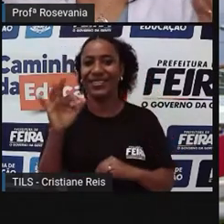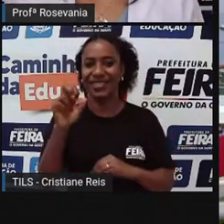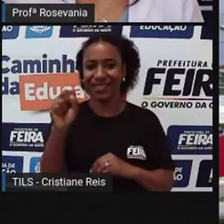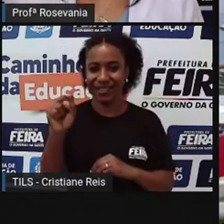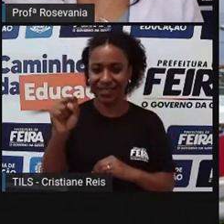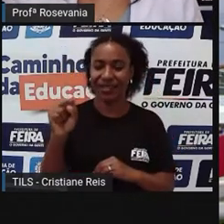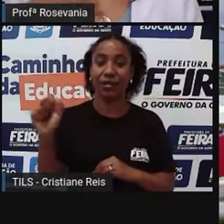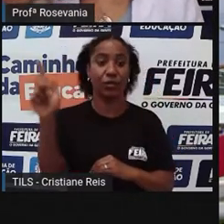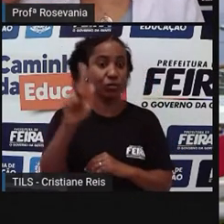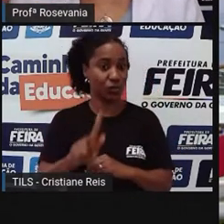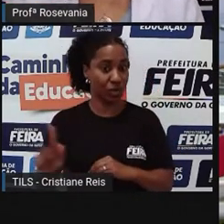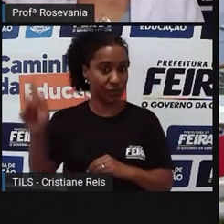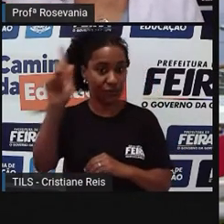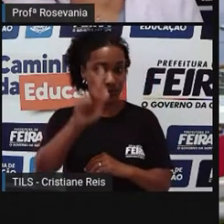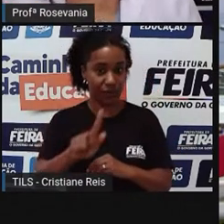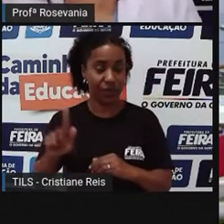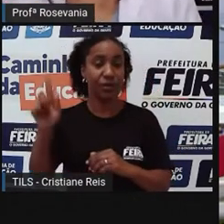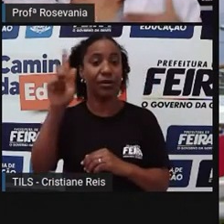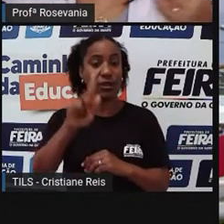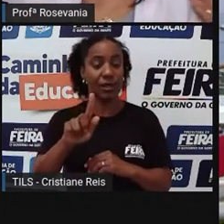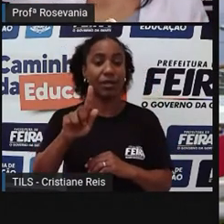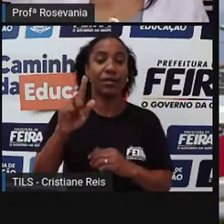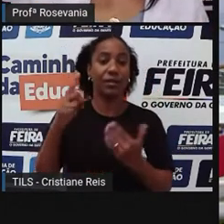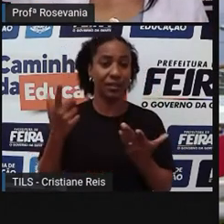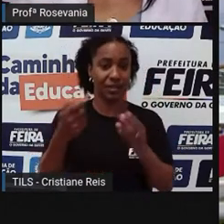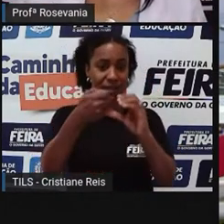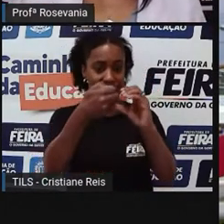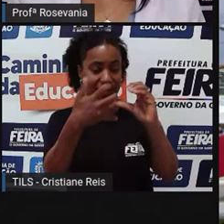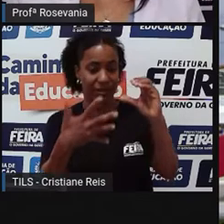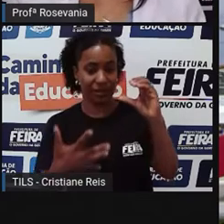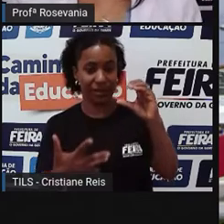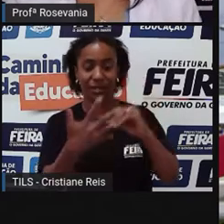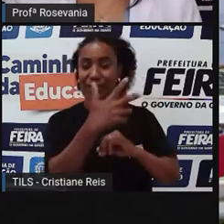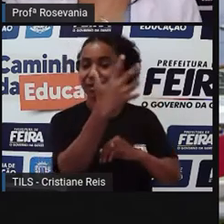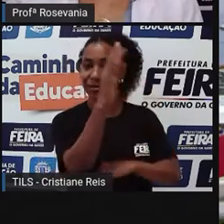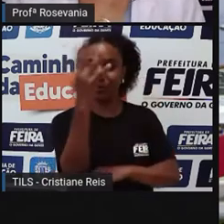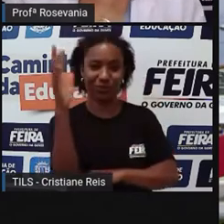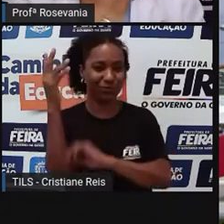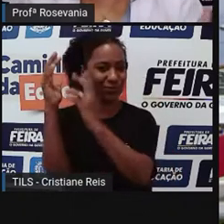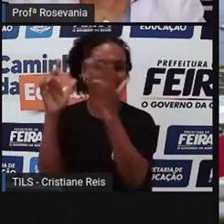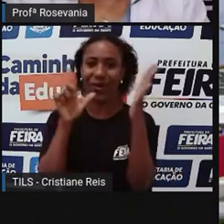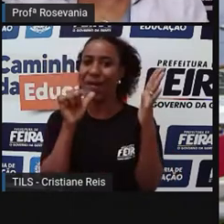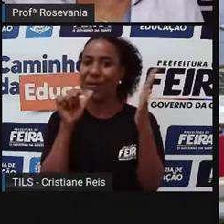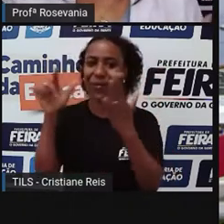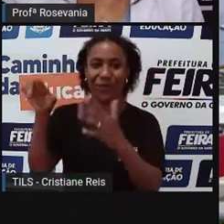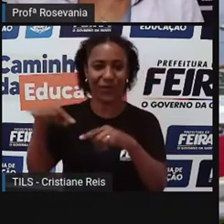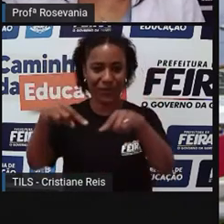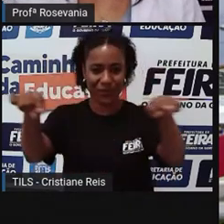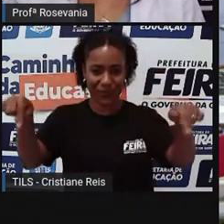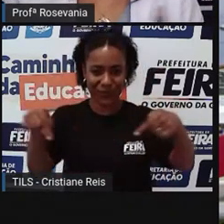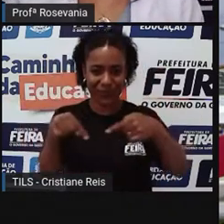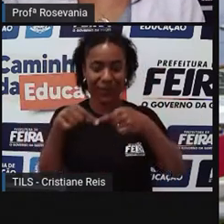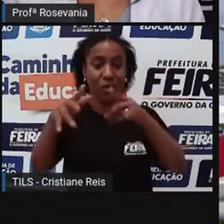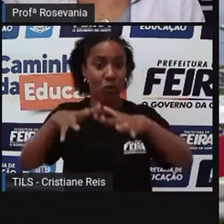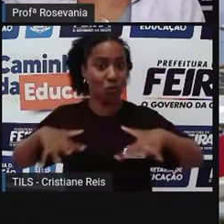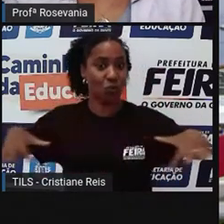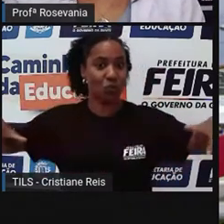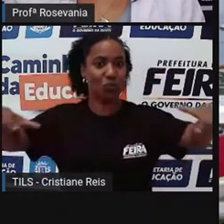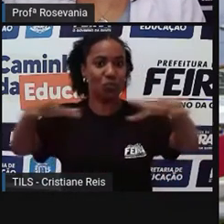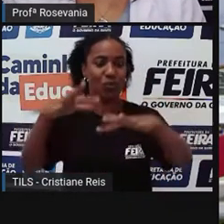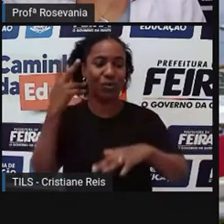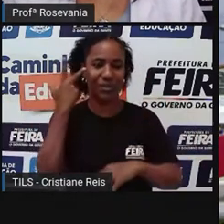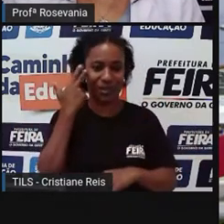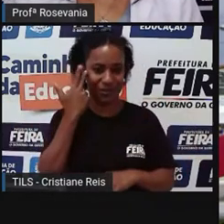falamos da geografia, ligamos aspectos naturais, ligamos também aspectos, né? Relacionados à